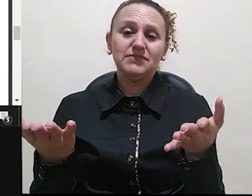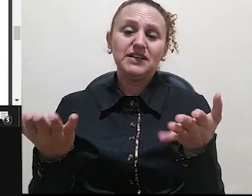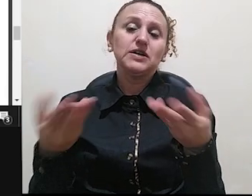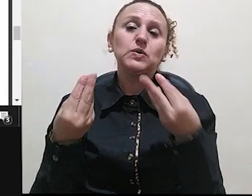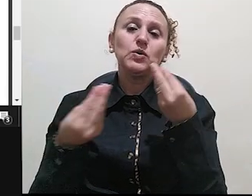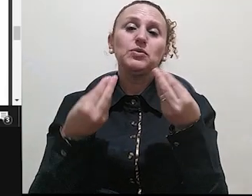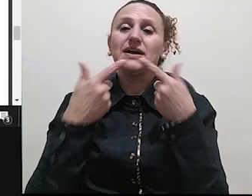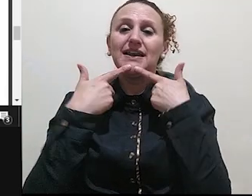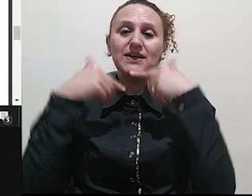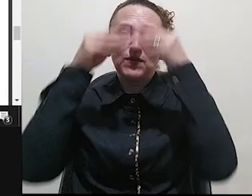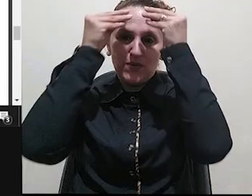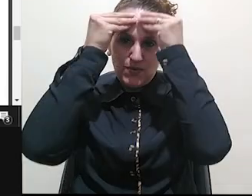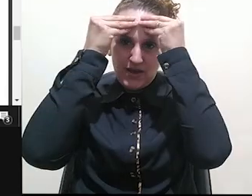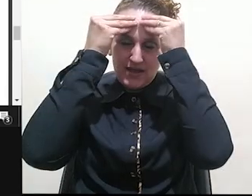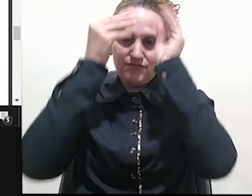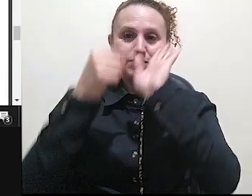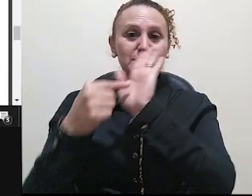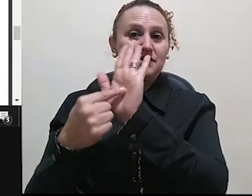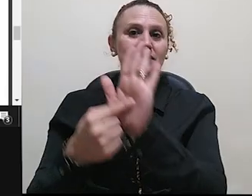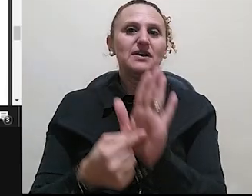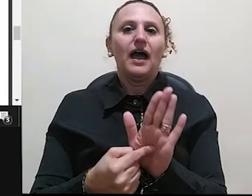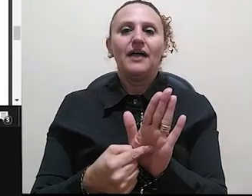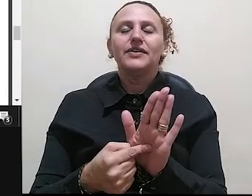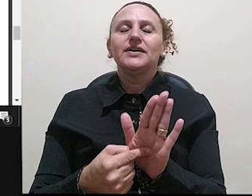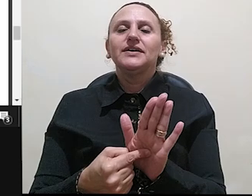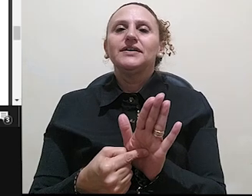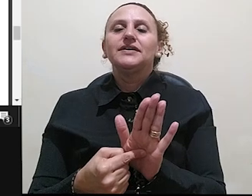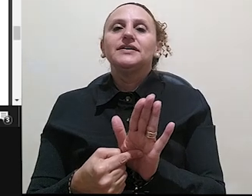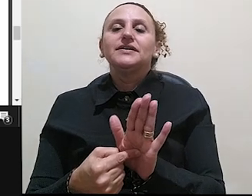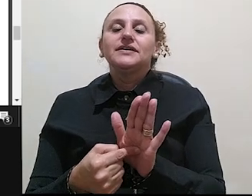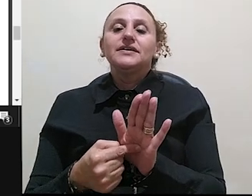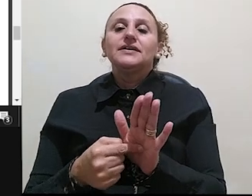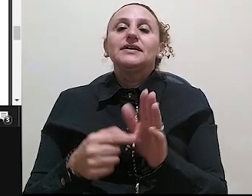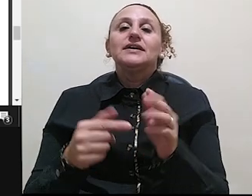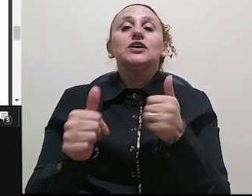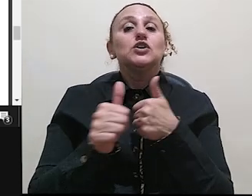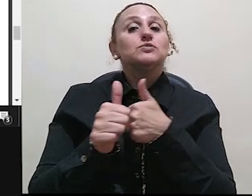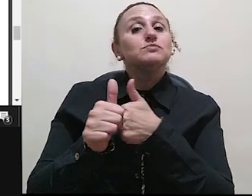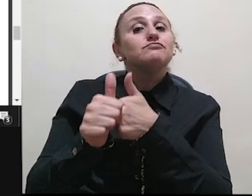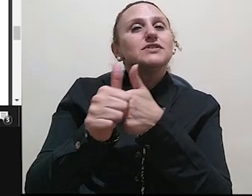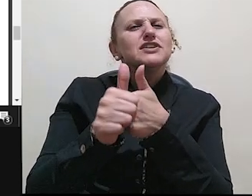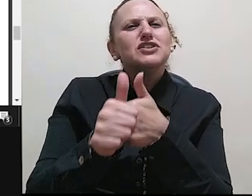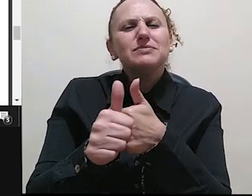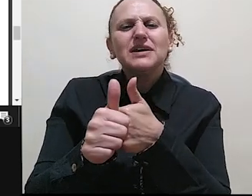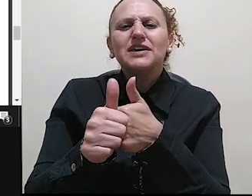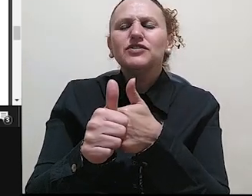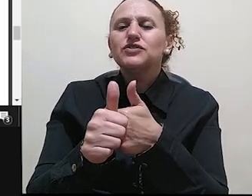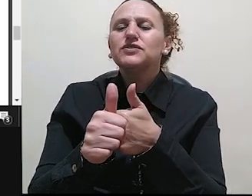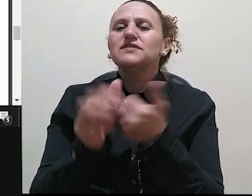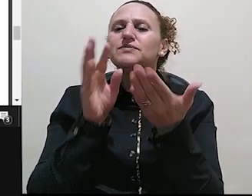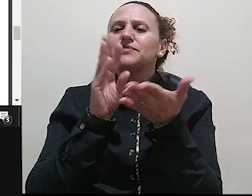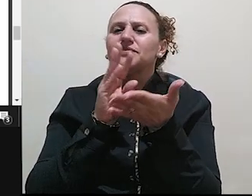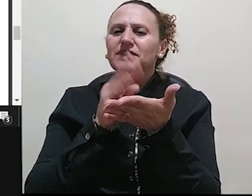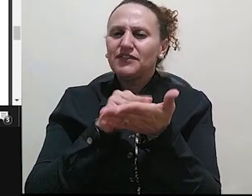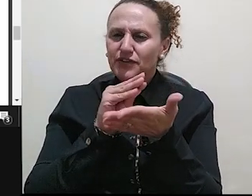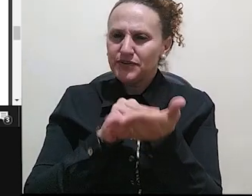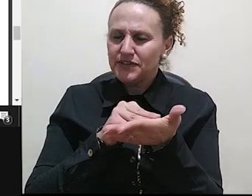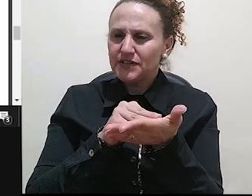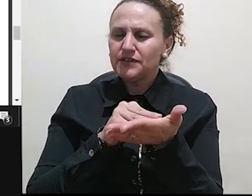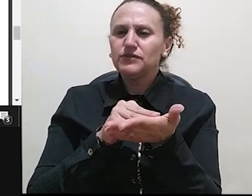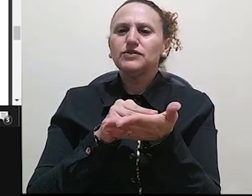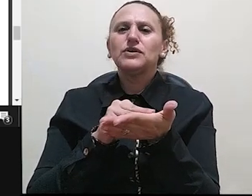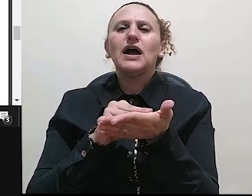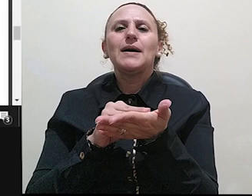apresentada. Com relação aos procedimentos, nesse caso, o livro apresenta o inconveniente de não traduzir alguns termos.